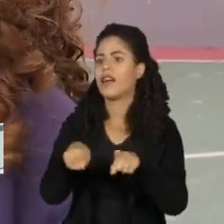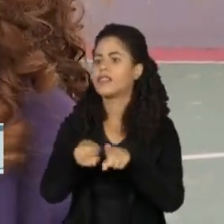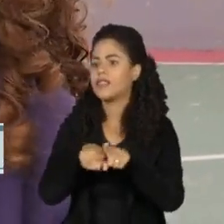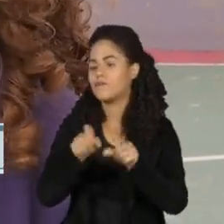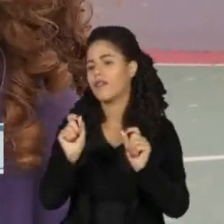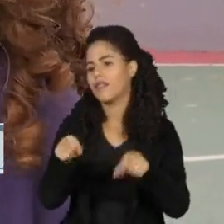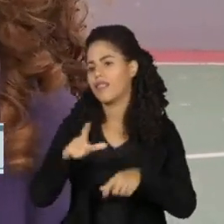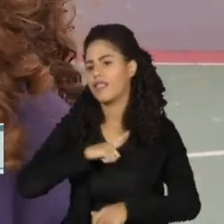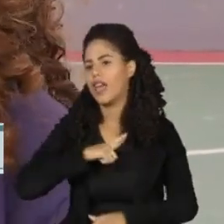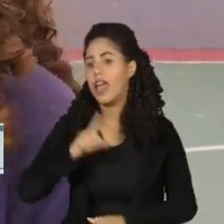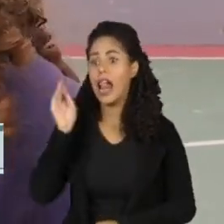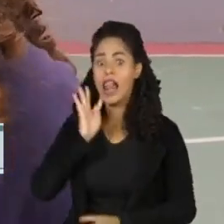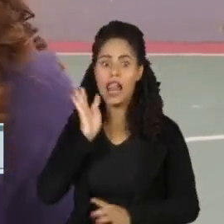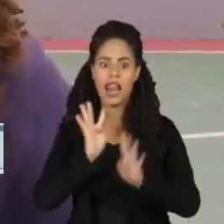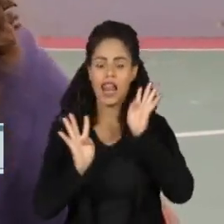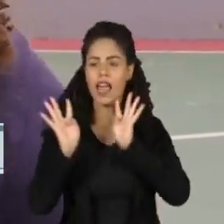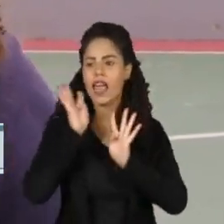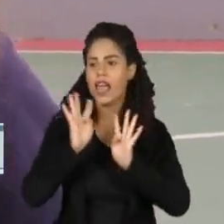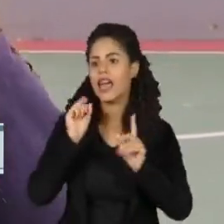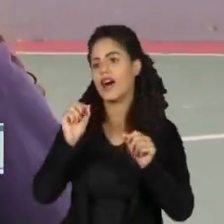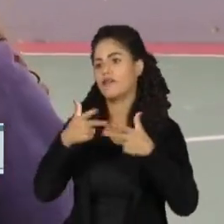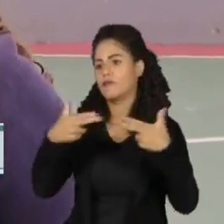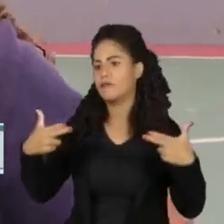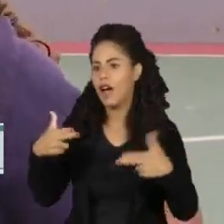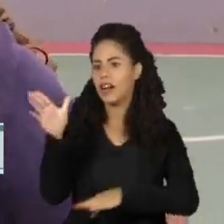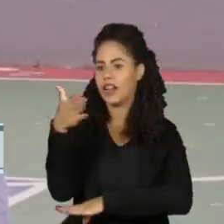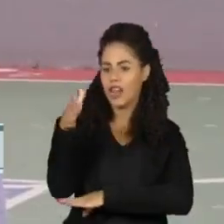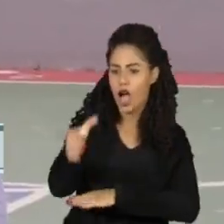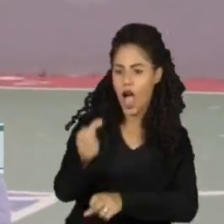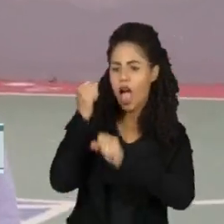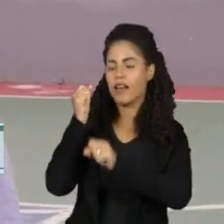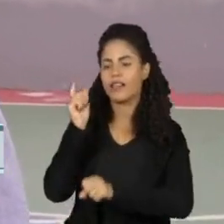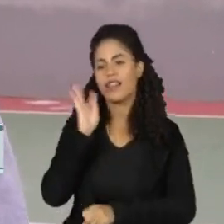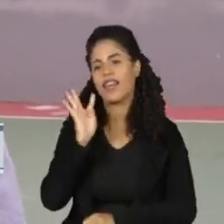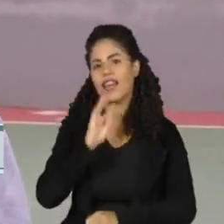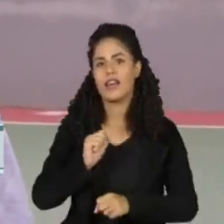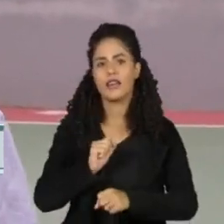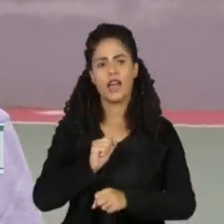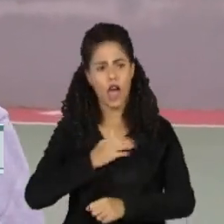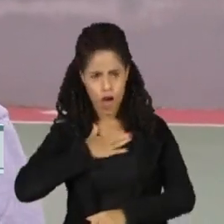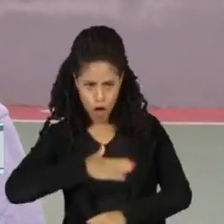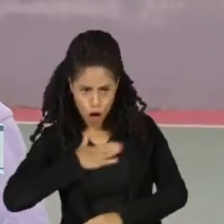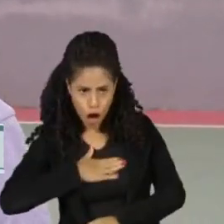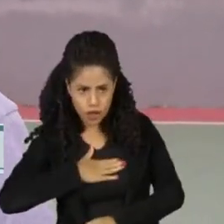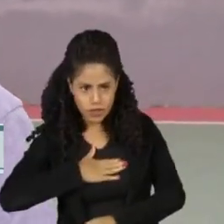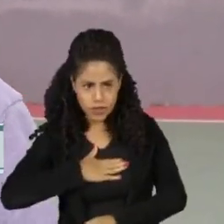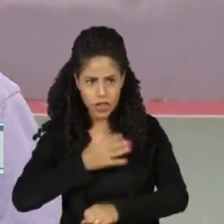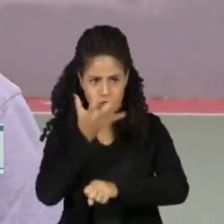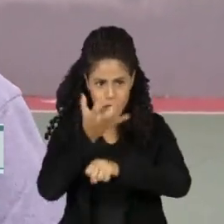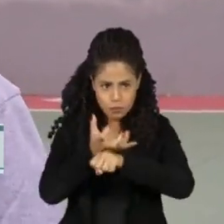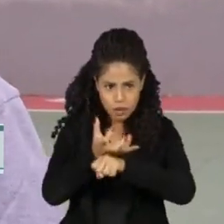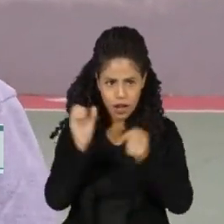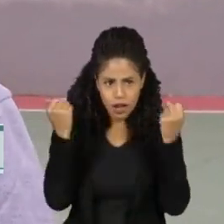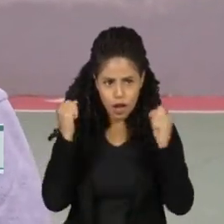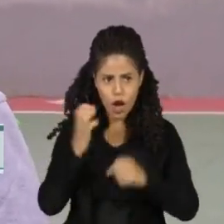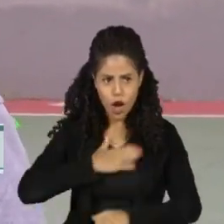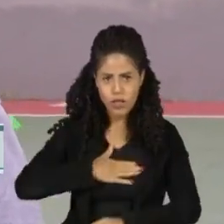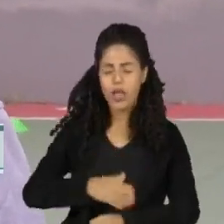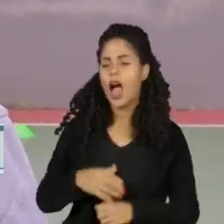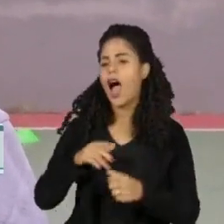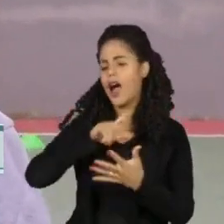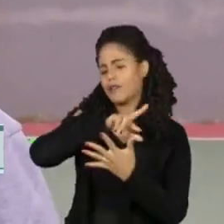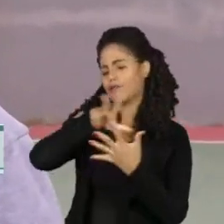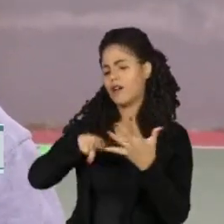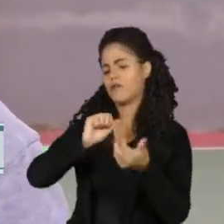coisas legais, tipo pique-bandeira, essas coisas. Você gosta de educação física? Gosto. Por quê? Porque tem